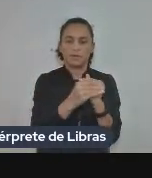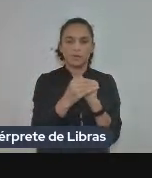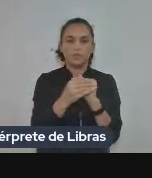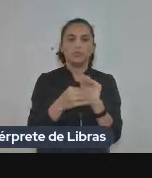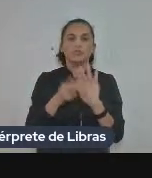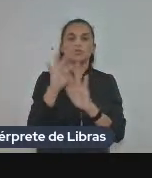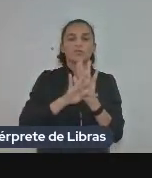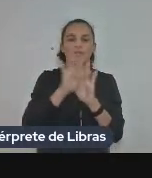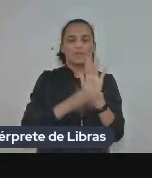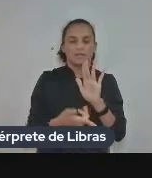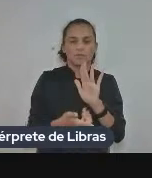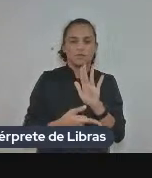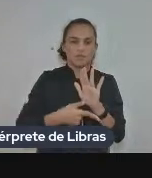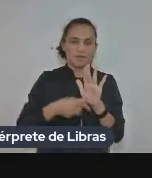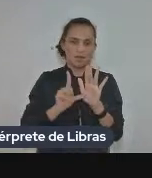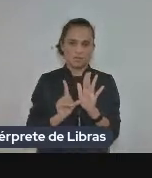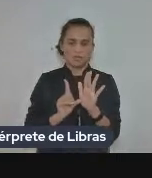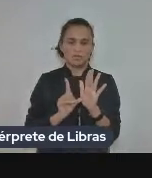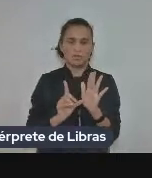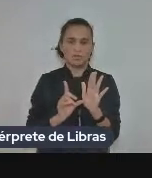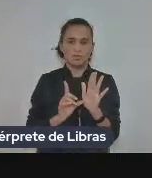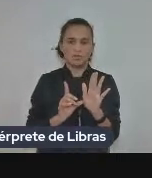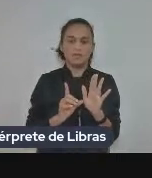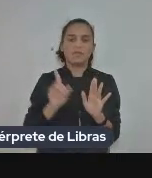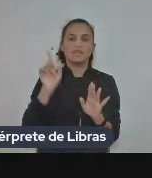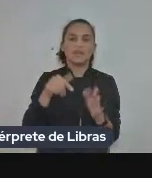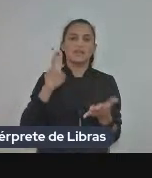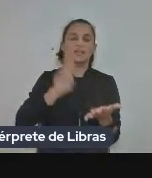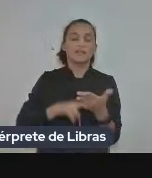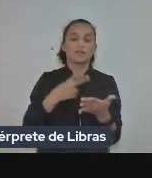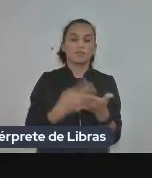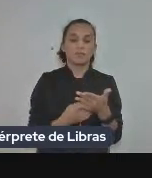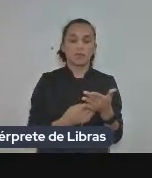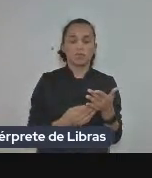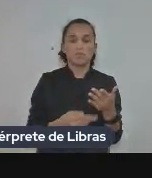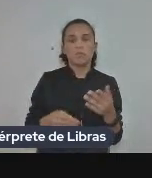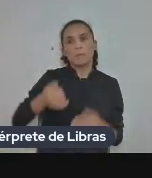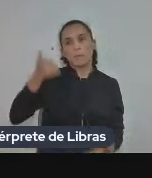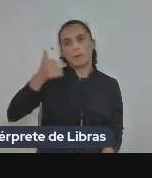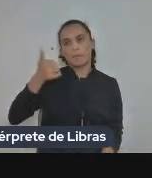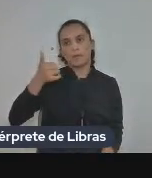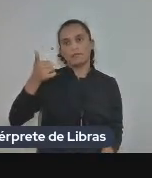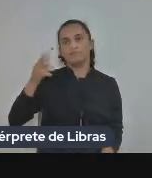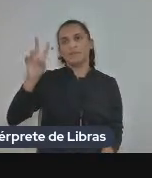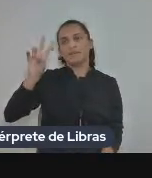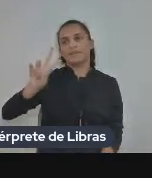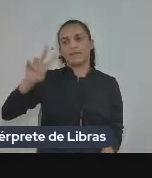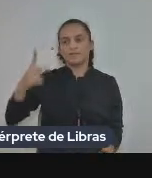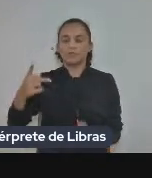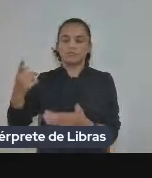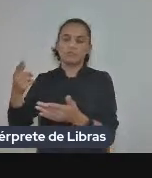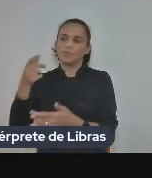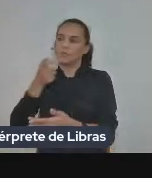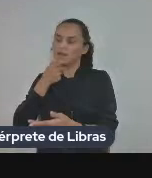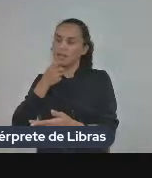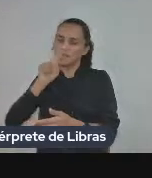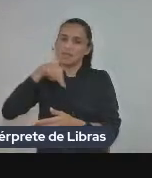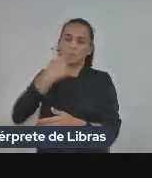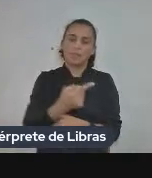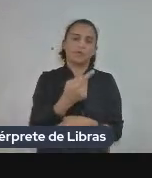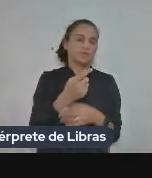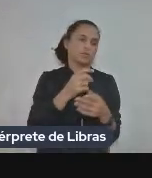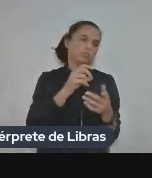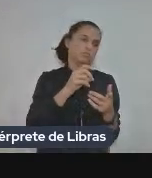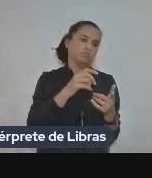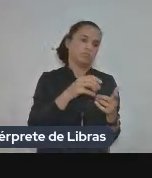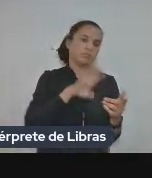como obras completas e eram traduções indiretas traduções a partir do inglês ou do francês essa tradução da Companhia